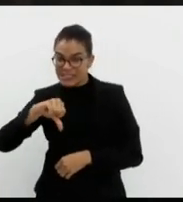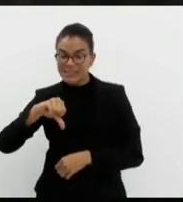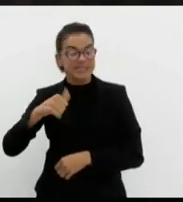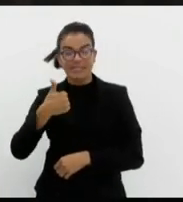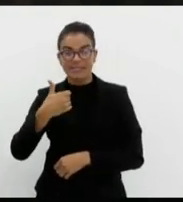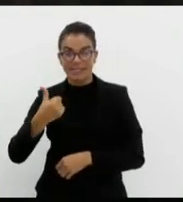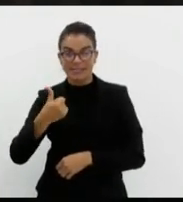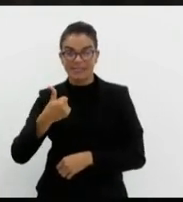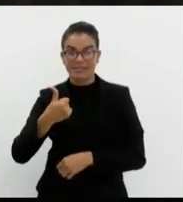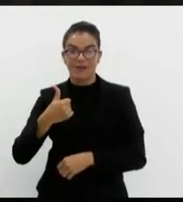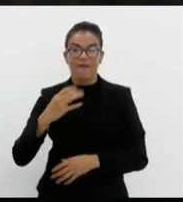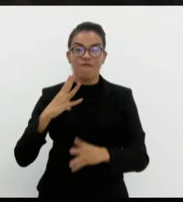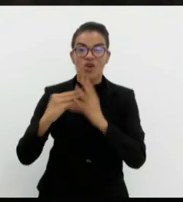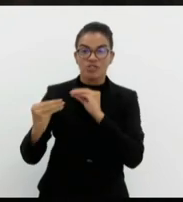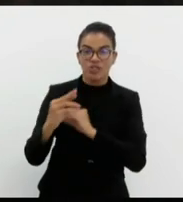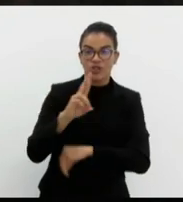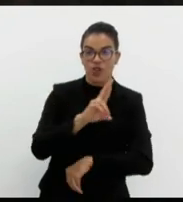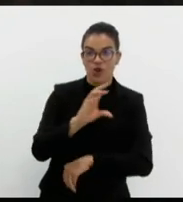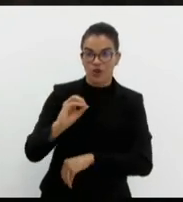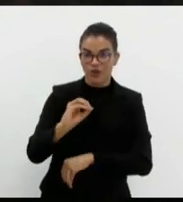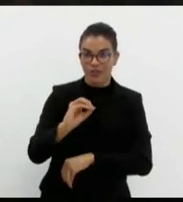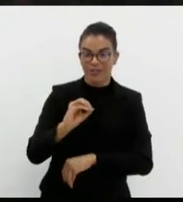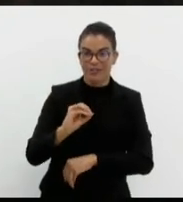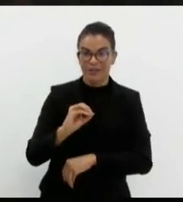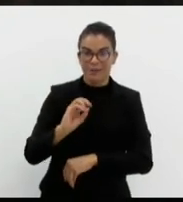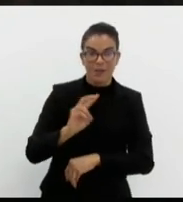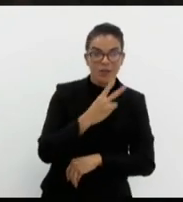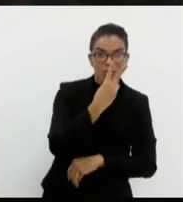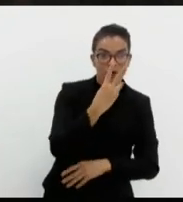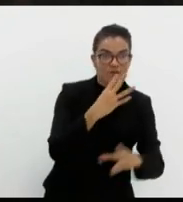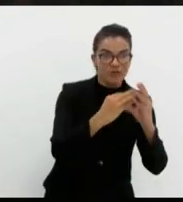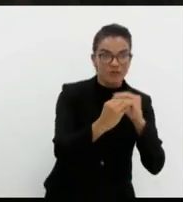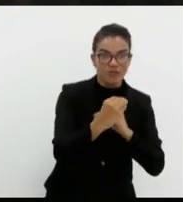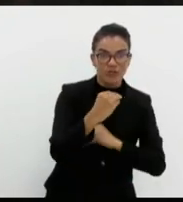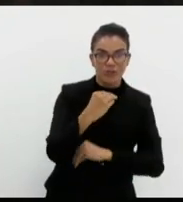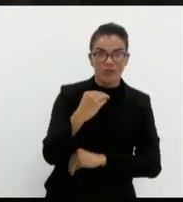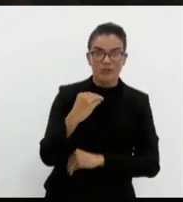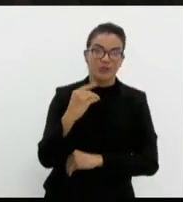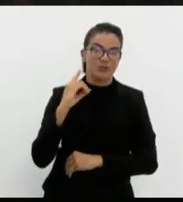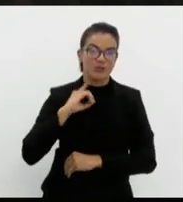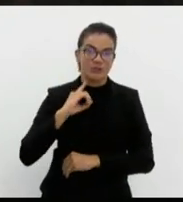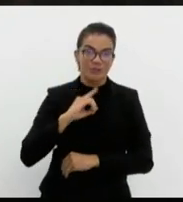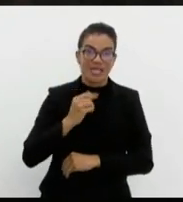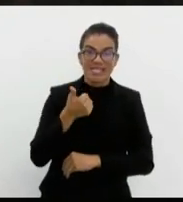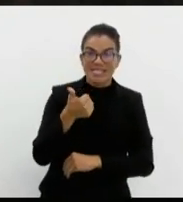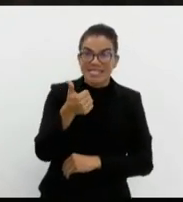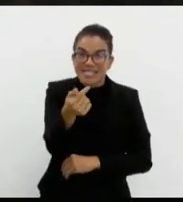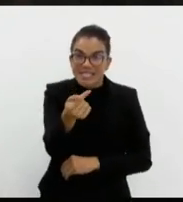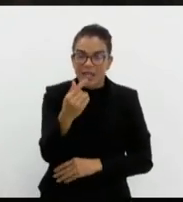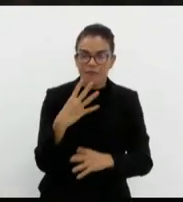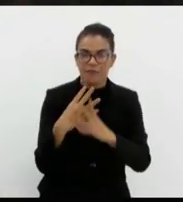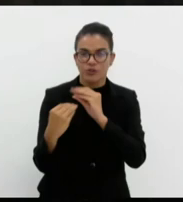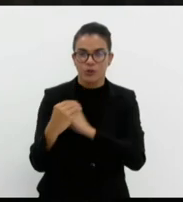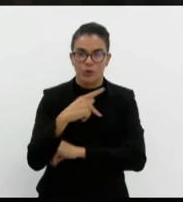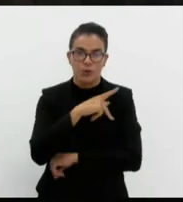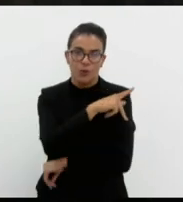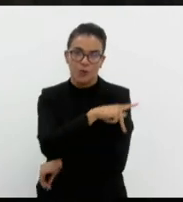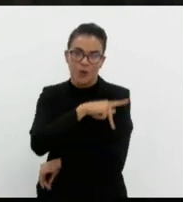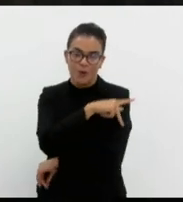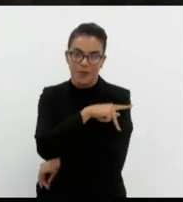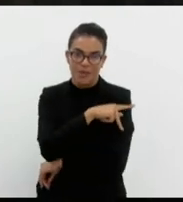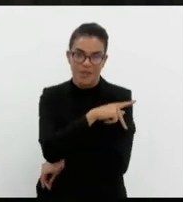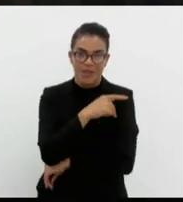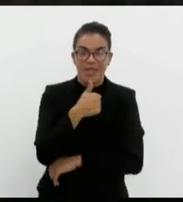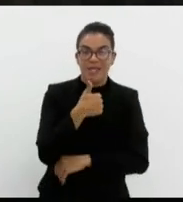Rondônia. Dia 16, mais dois fugiram de Minas Gerais. Dia 19, 17 do Piauí. E outro dia